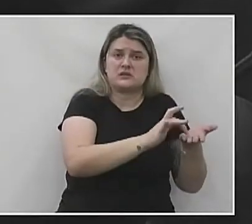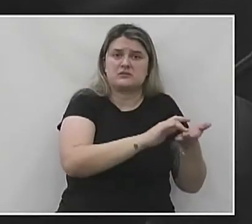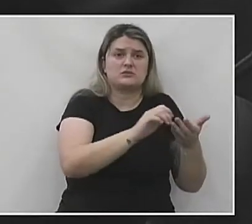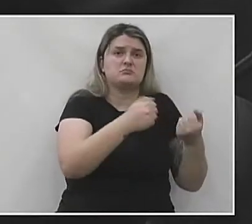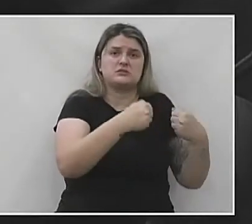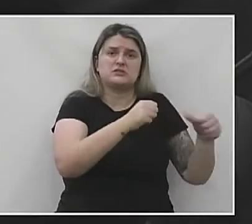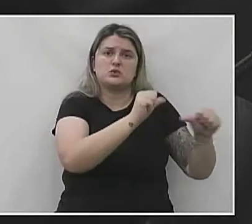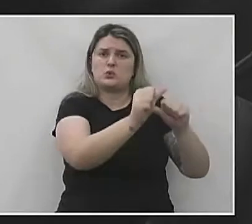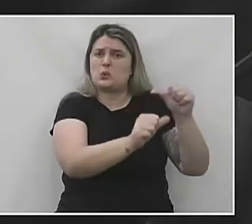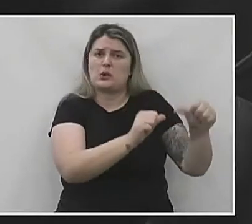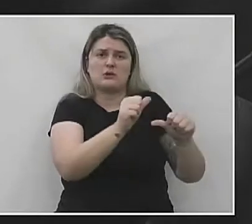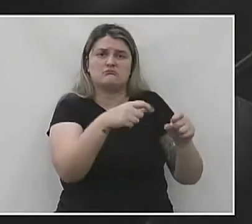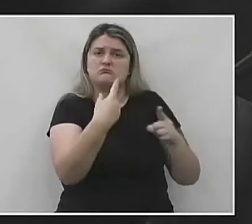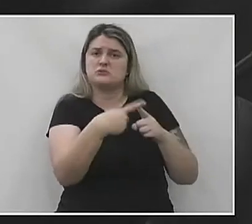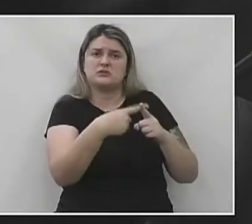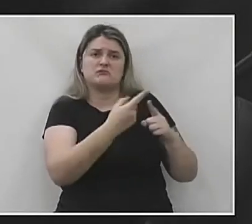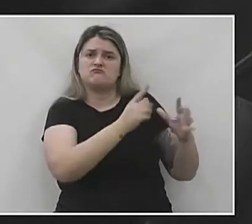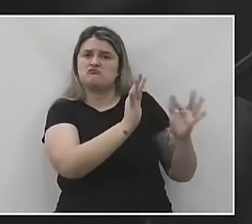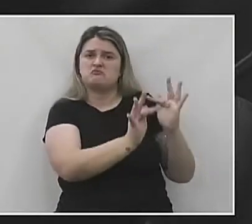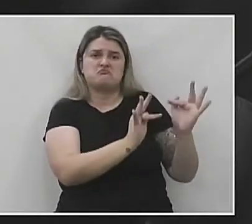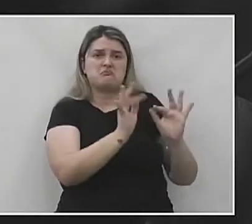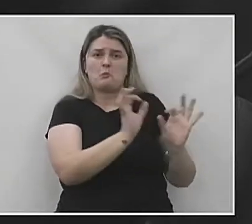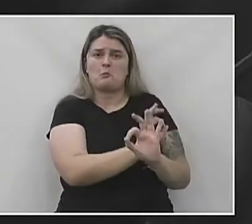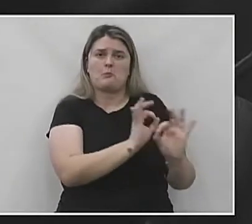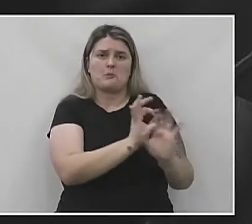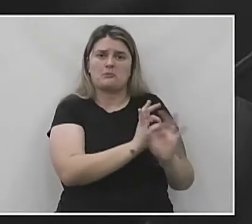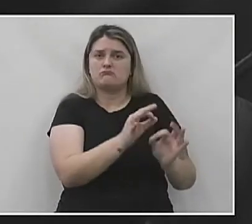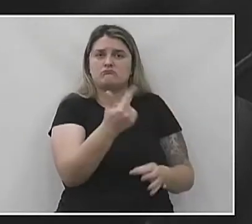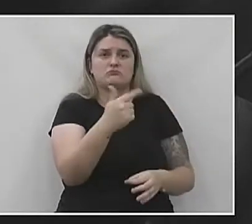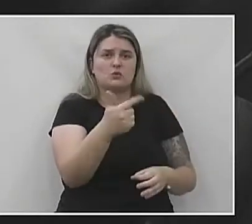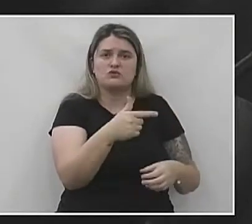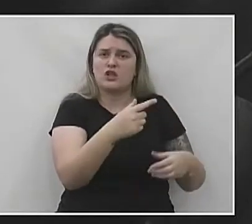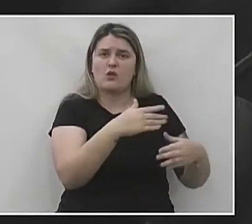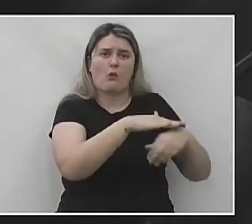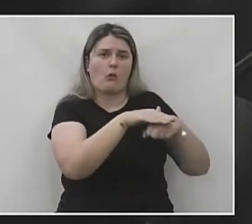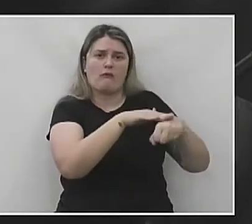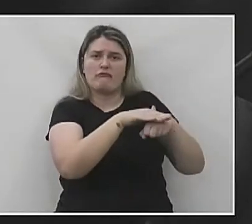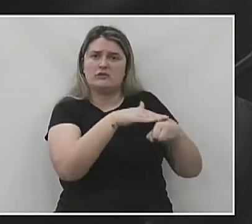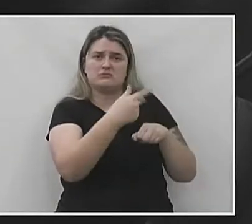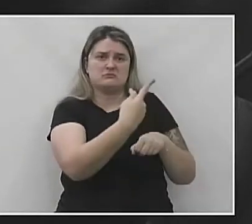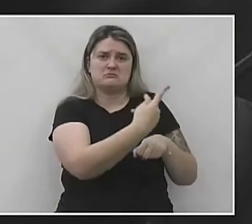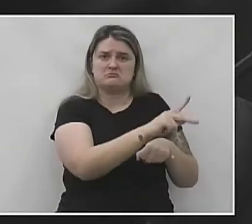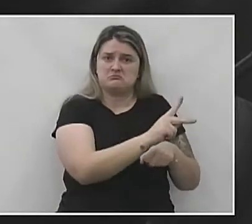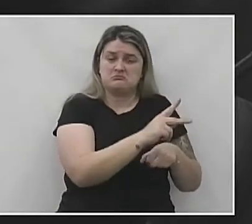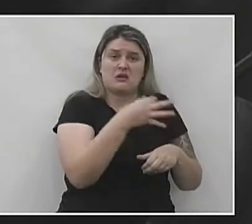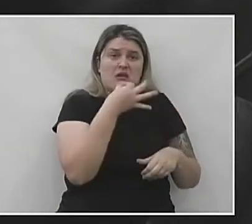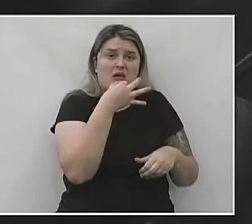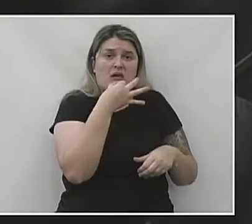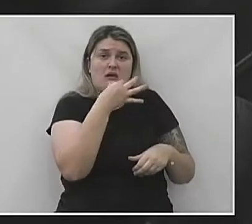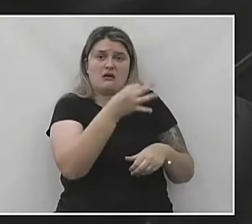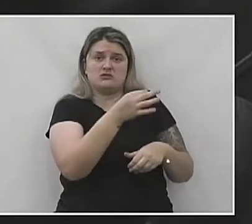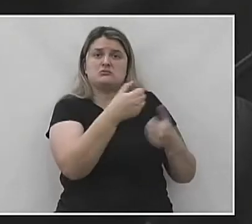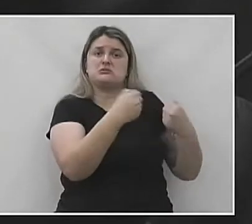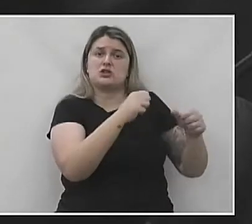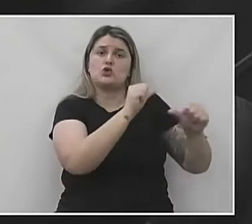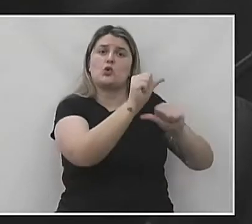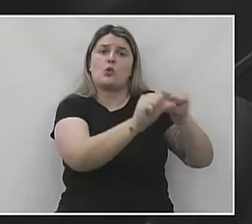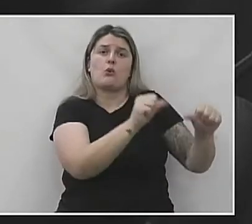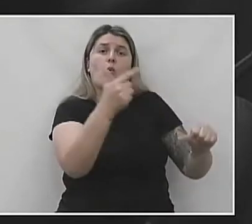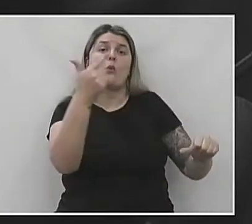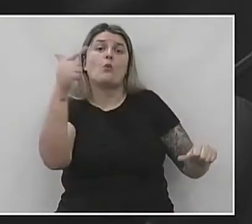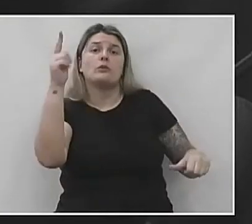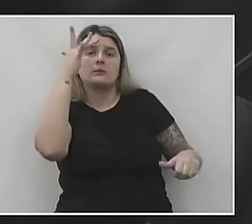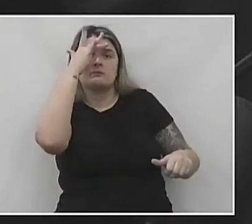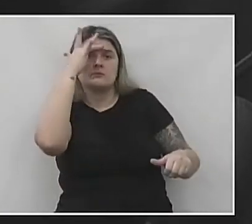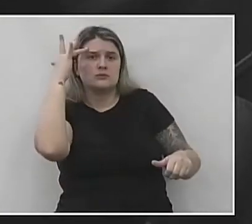deveria ser trocado, porque não está funcionando, não tem diálogo com ele e eu acho que ele deve ser trocado por uma outra